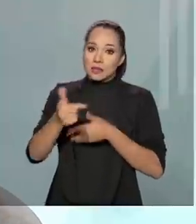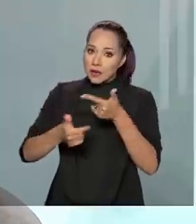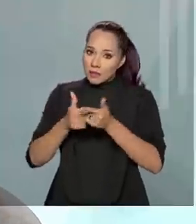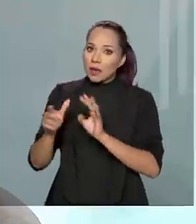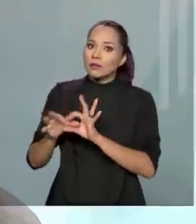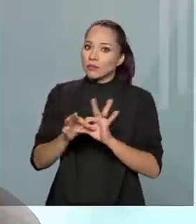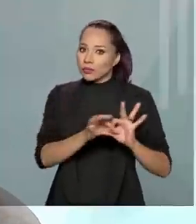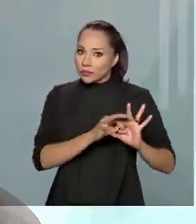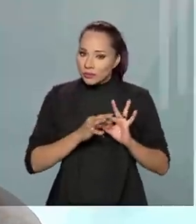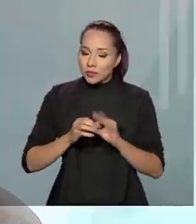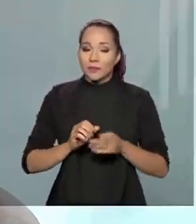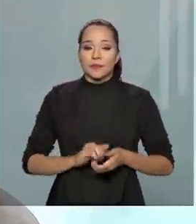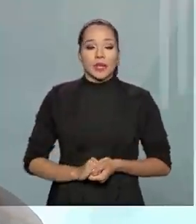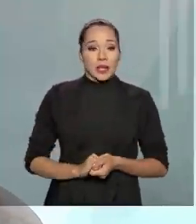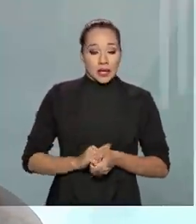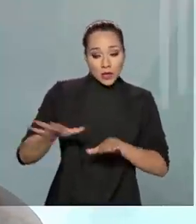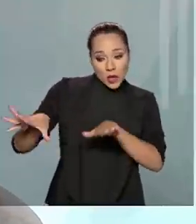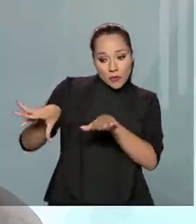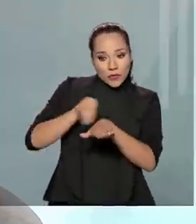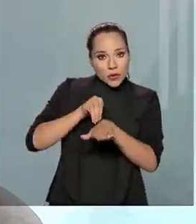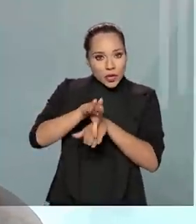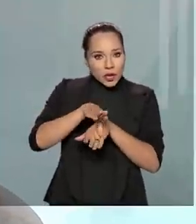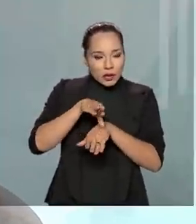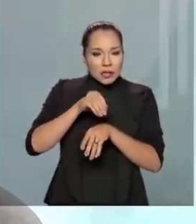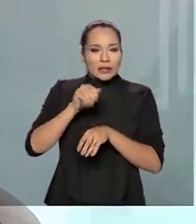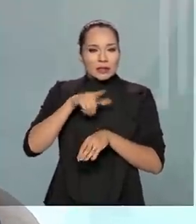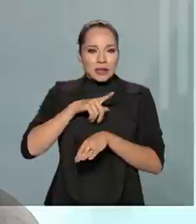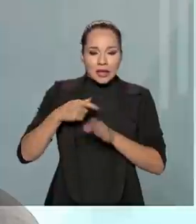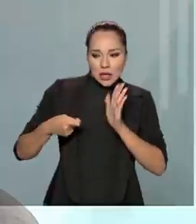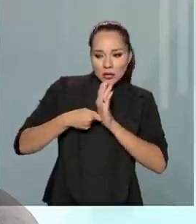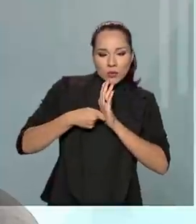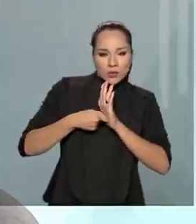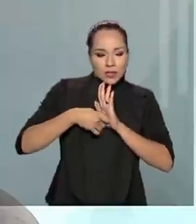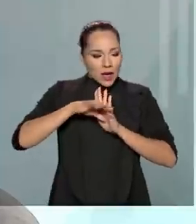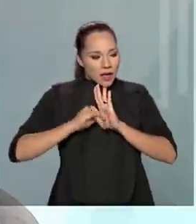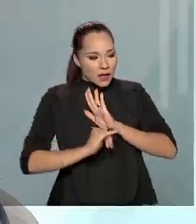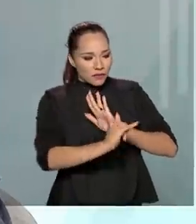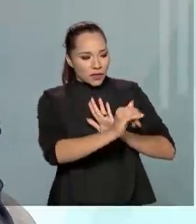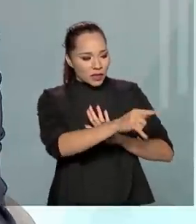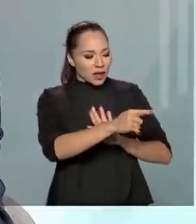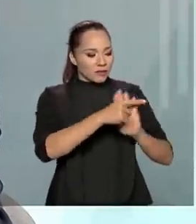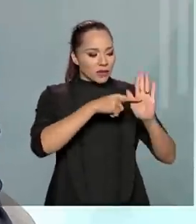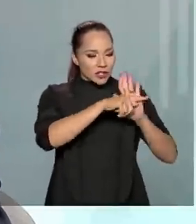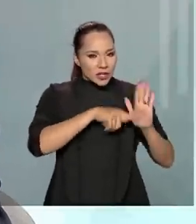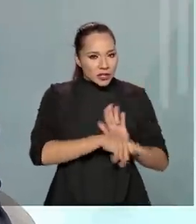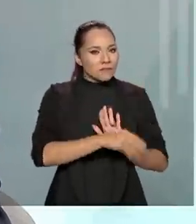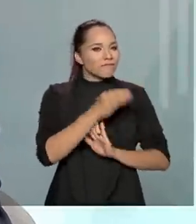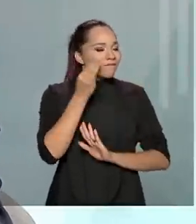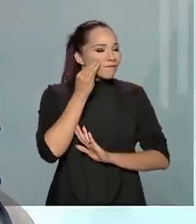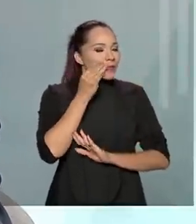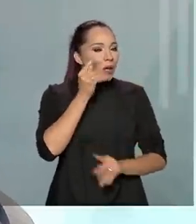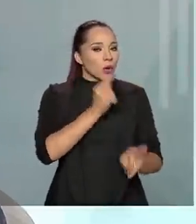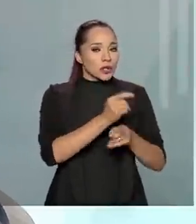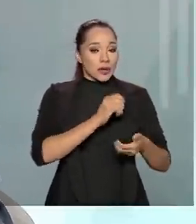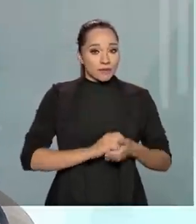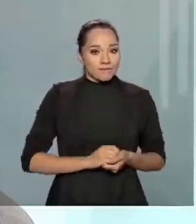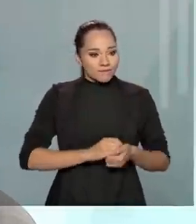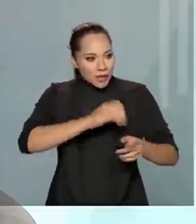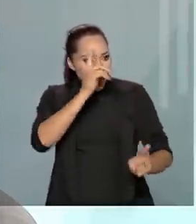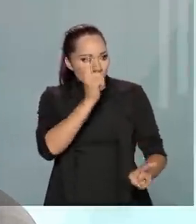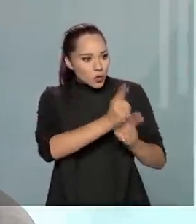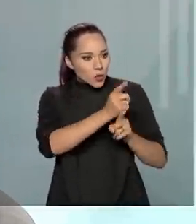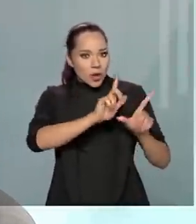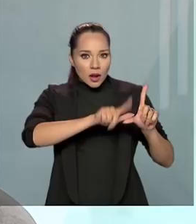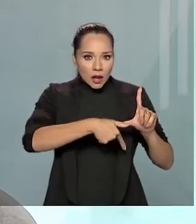integrada. Então, dentro da Ouvidoria eu recebo uma denúncia, essa denúncia alimenta o sistema investigativo e ele vai lá tentar detectar. Detectou a